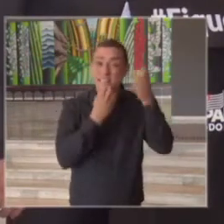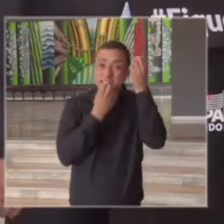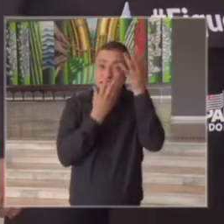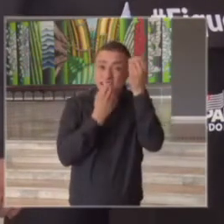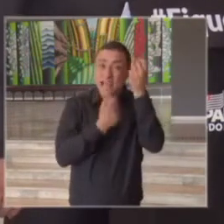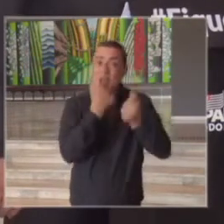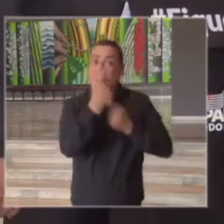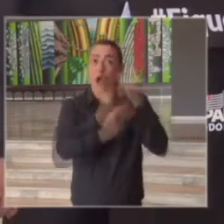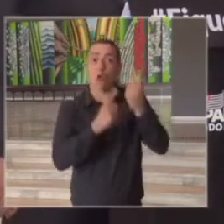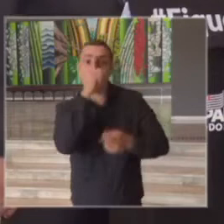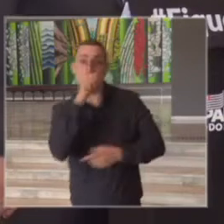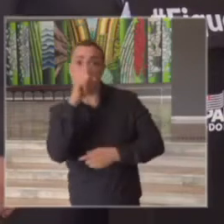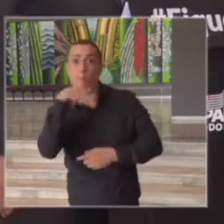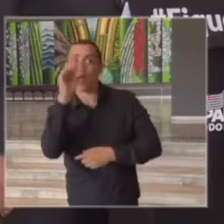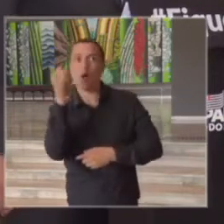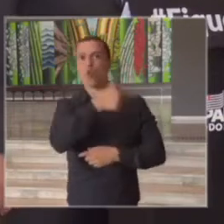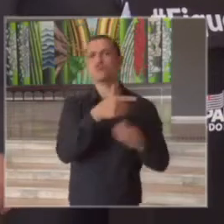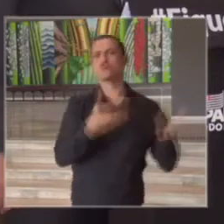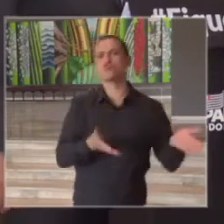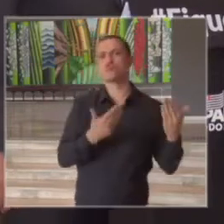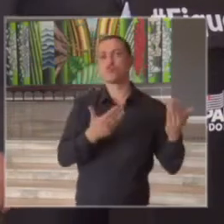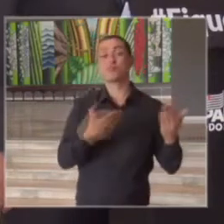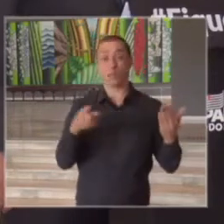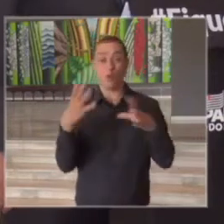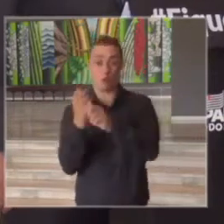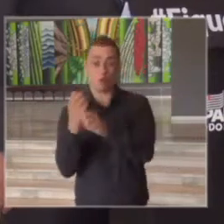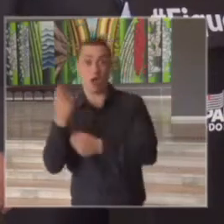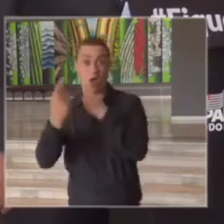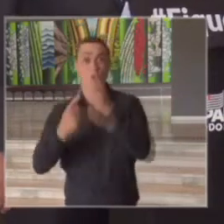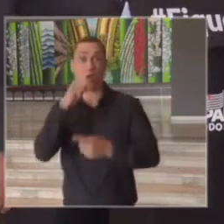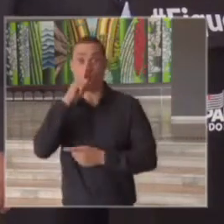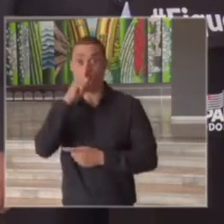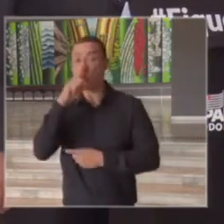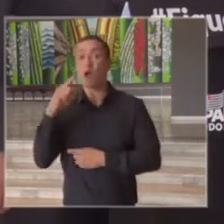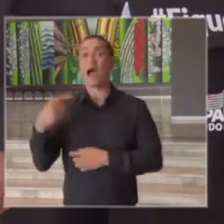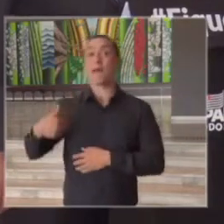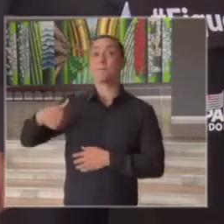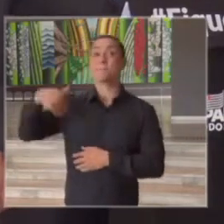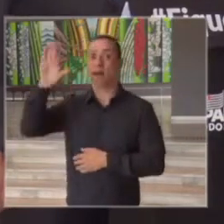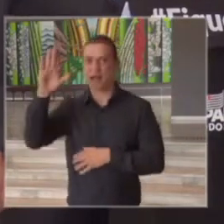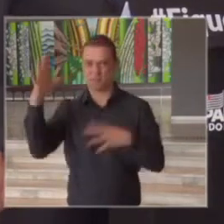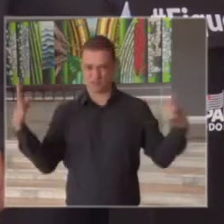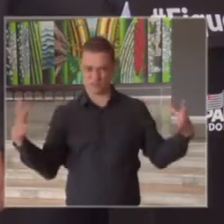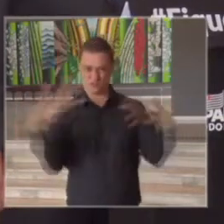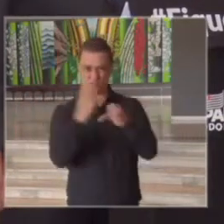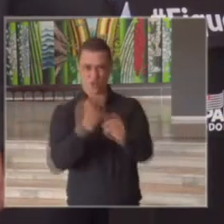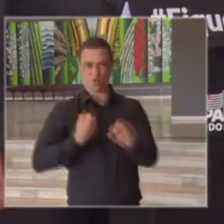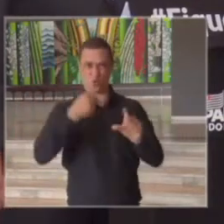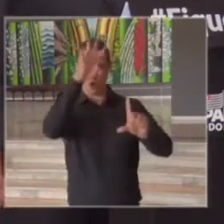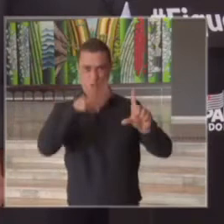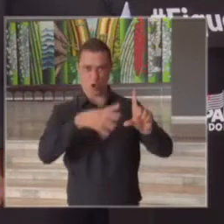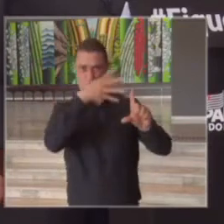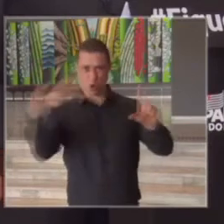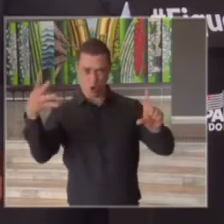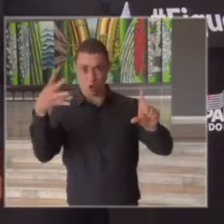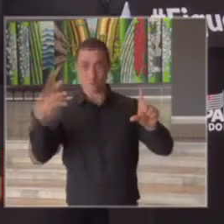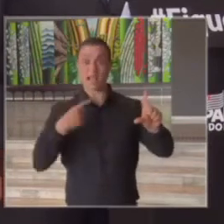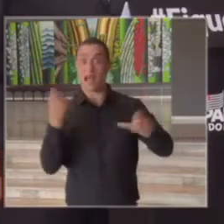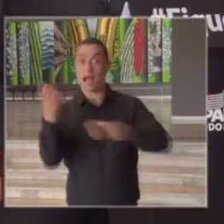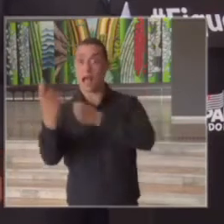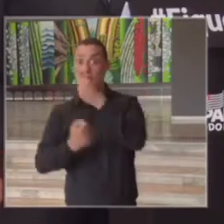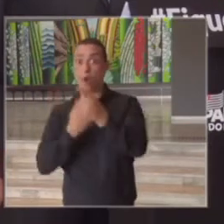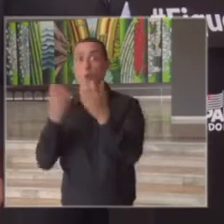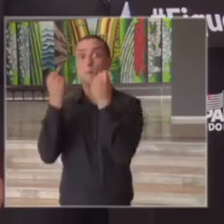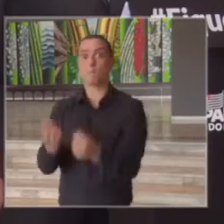críticos que outros tanto que eles têm um peso maior na composição do score final que vai gerar